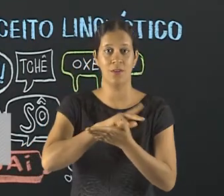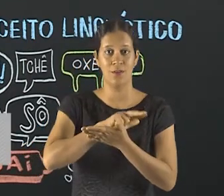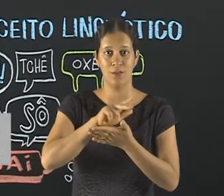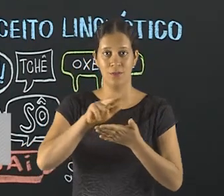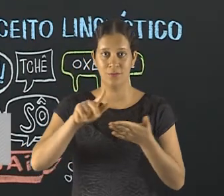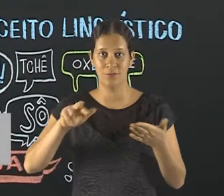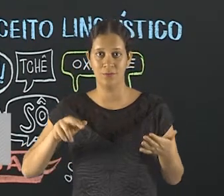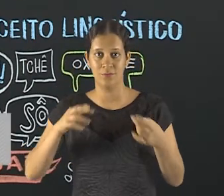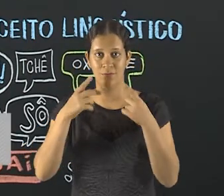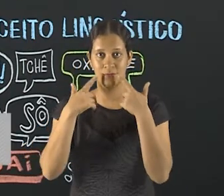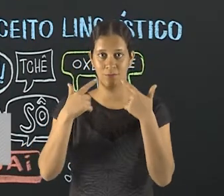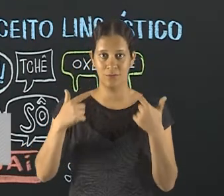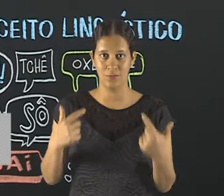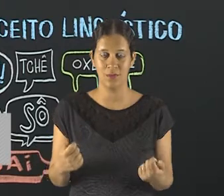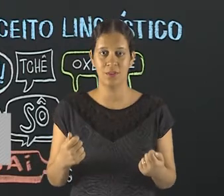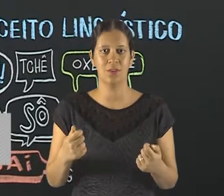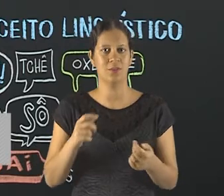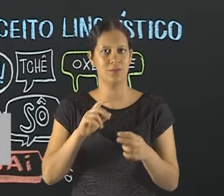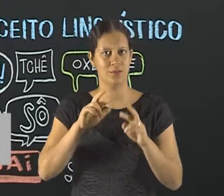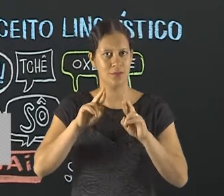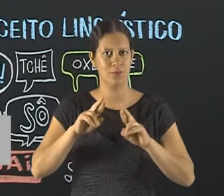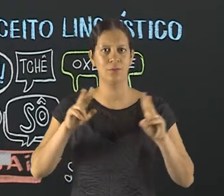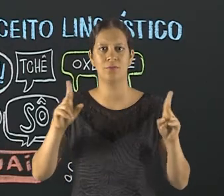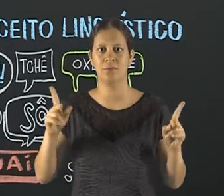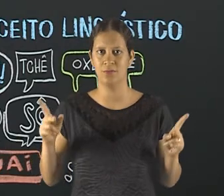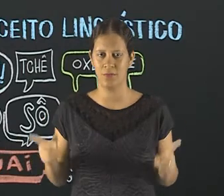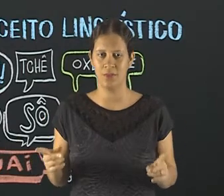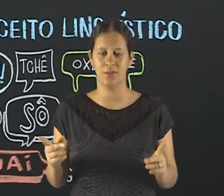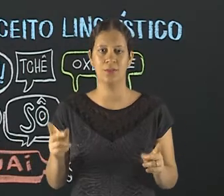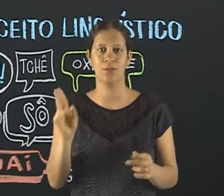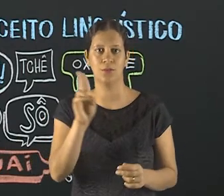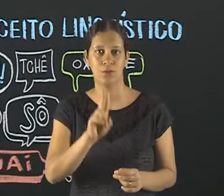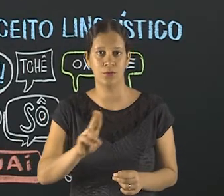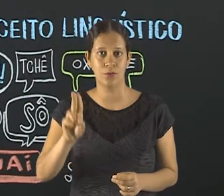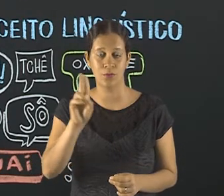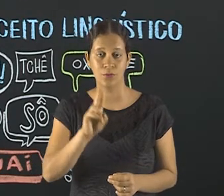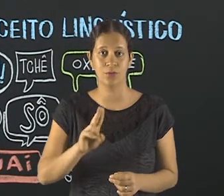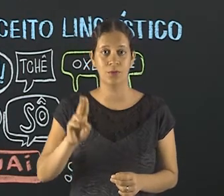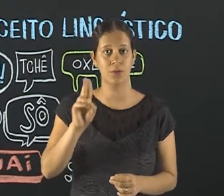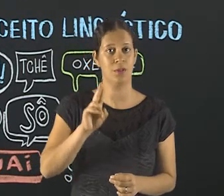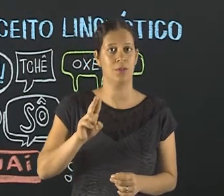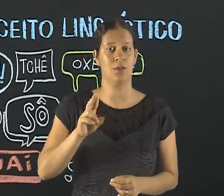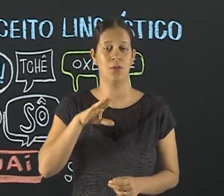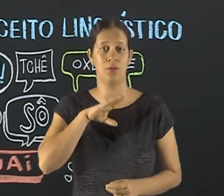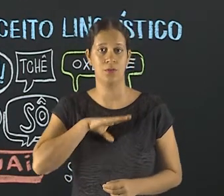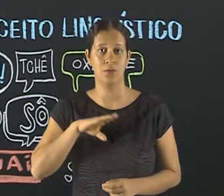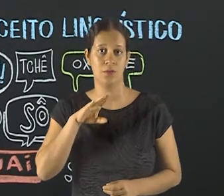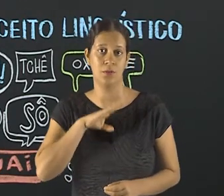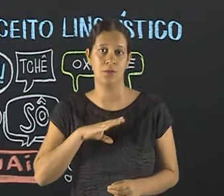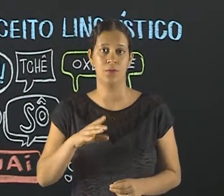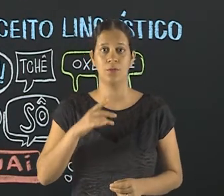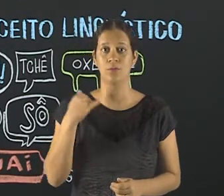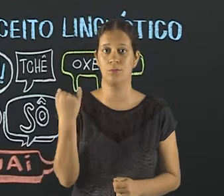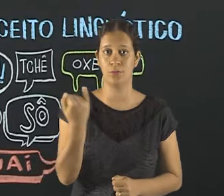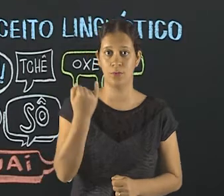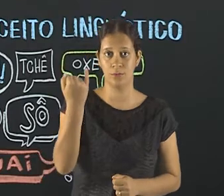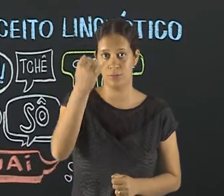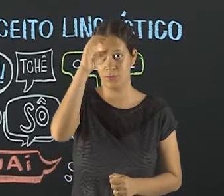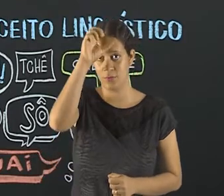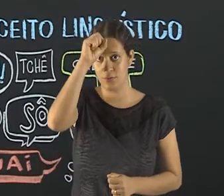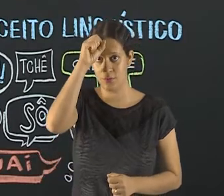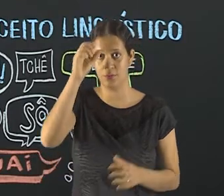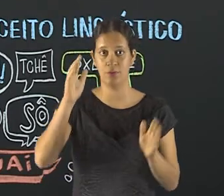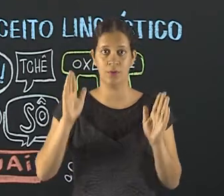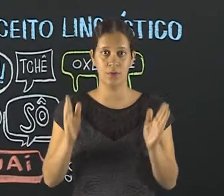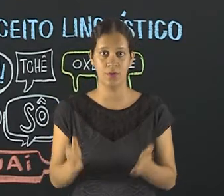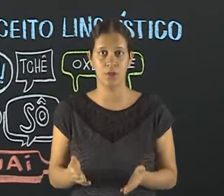linguísticas, ou seja, existem diferentes maneiras de a gente utilizar a língua. E é importante que a gente aprenda desde já